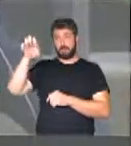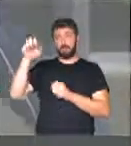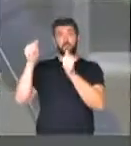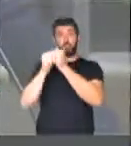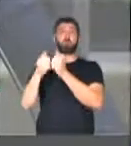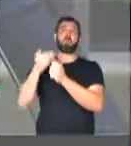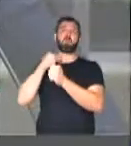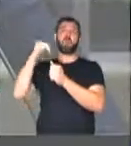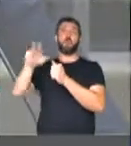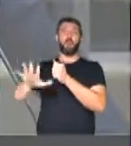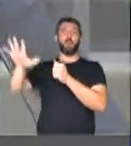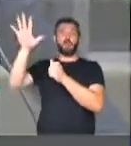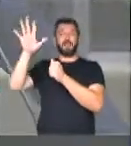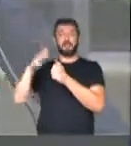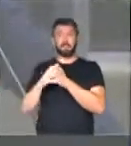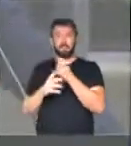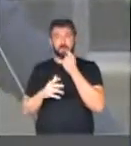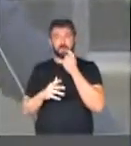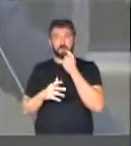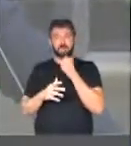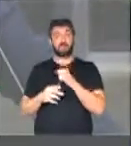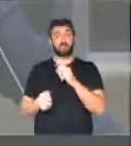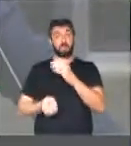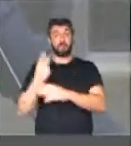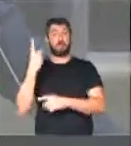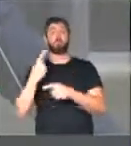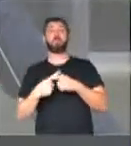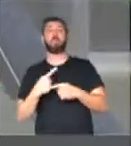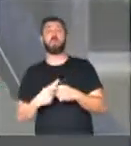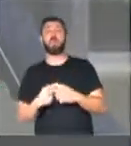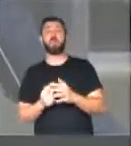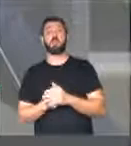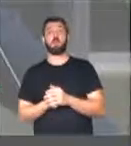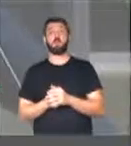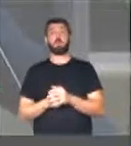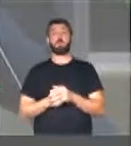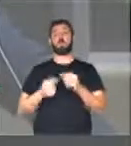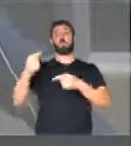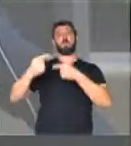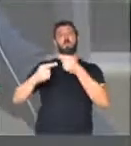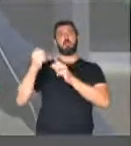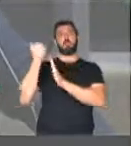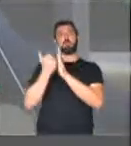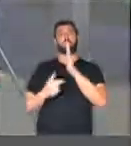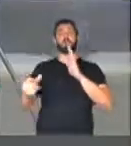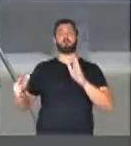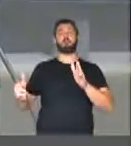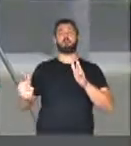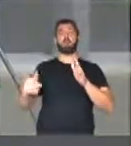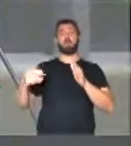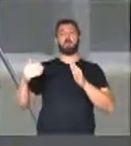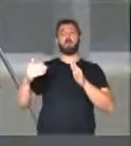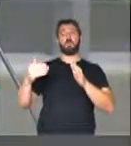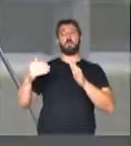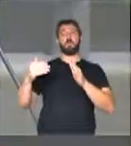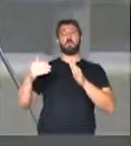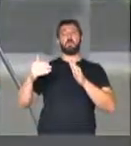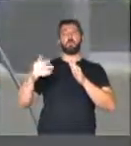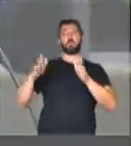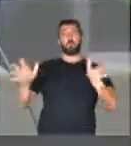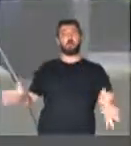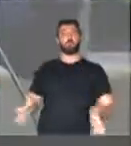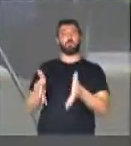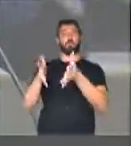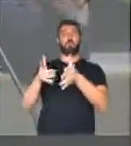Nordeste, elas foram, inclusive, criadas, baseadas na política de incentivo fiscal e, no